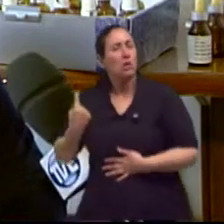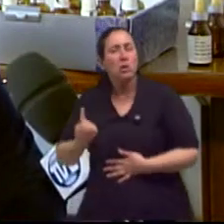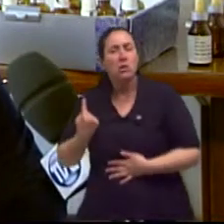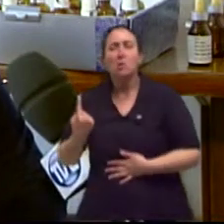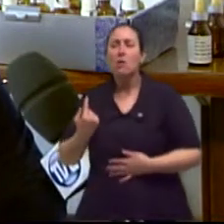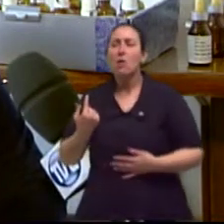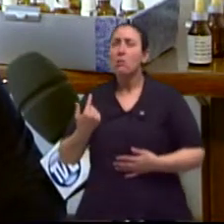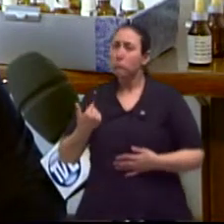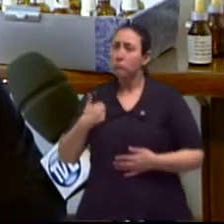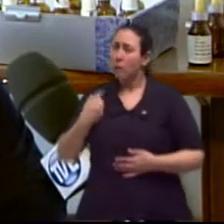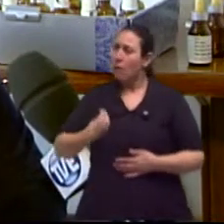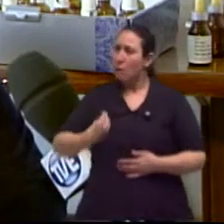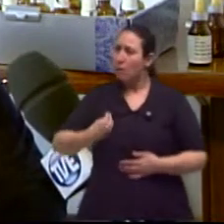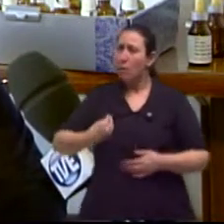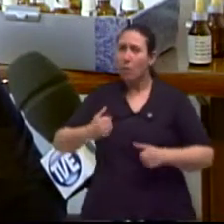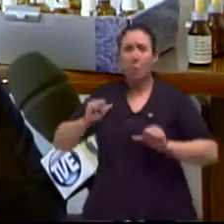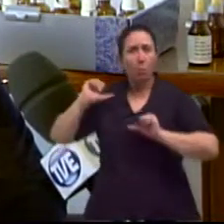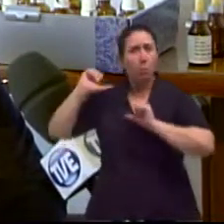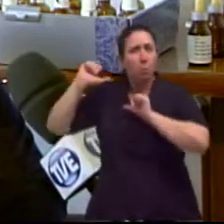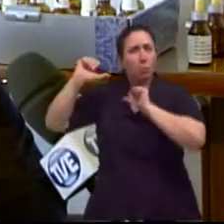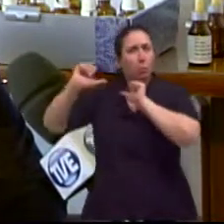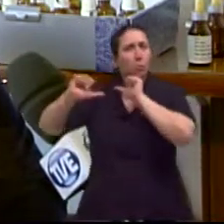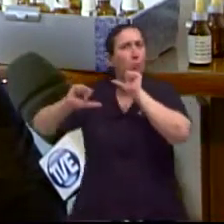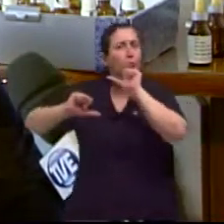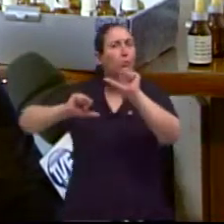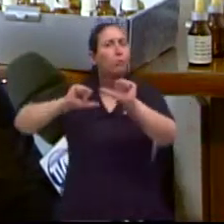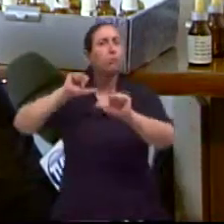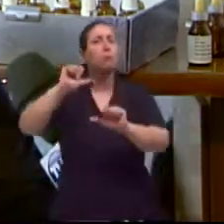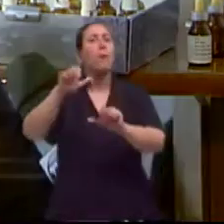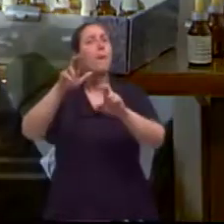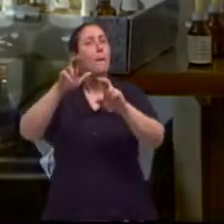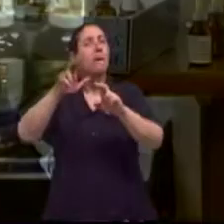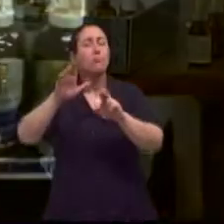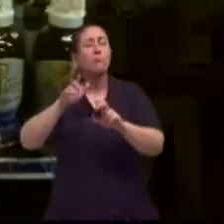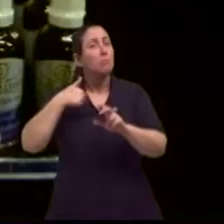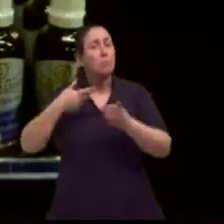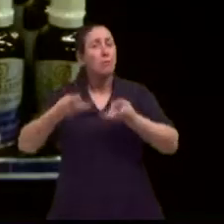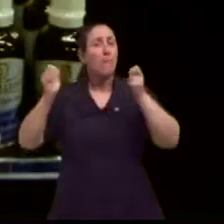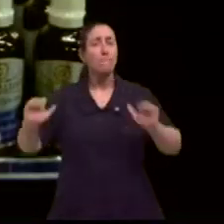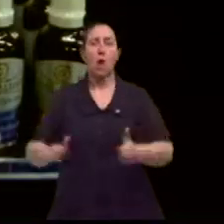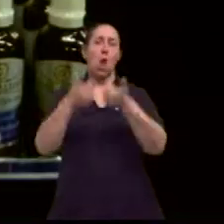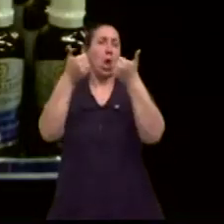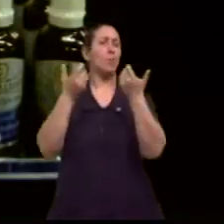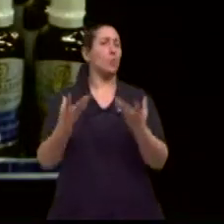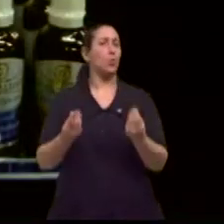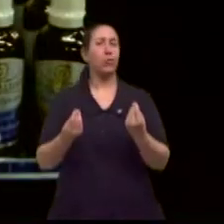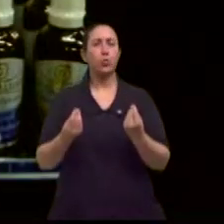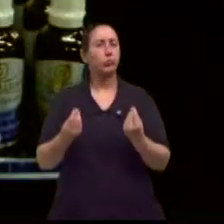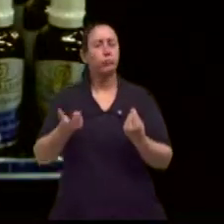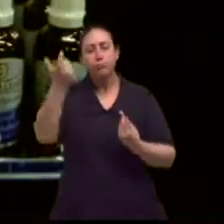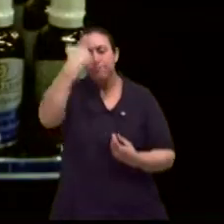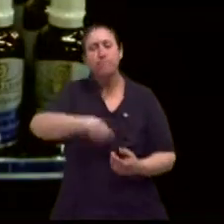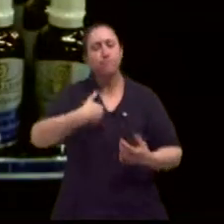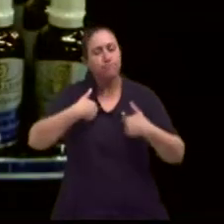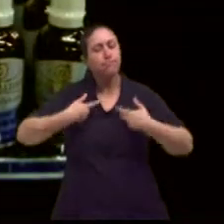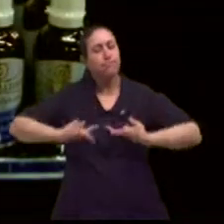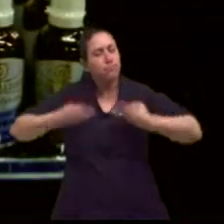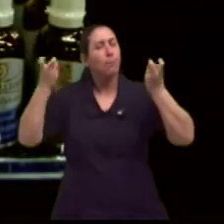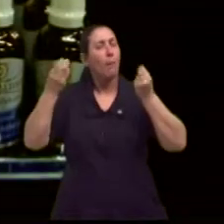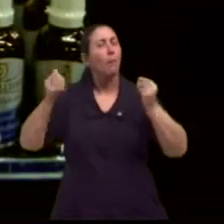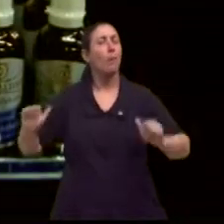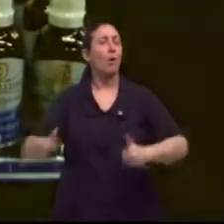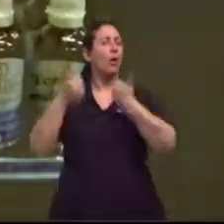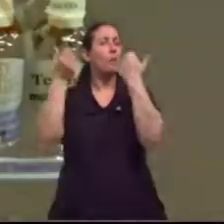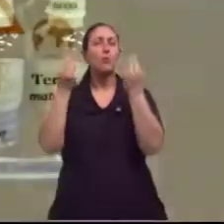Então, a minha vida está vendo uma mudança no geral, assim, para melhor, assim. Uma coisa, assim, que é